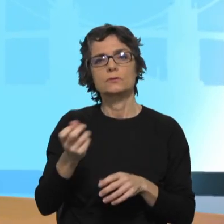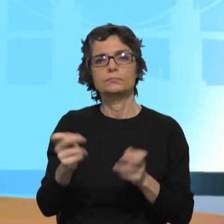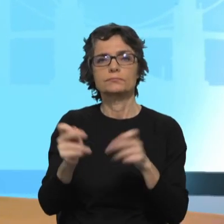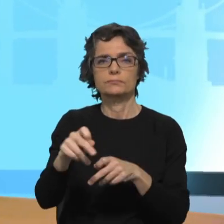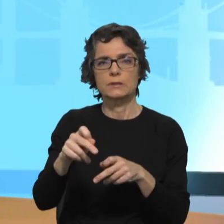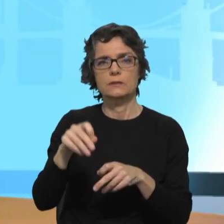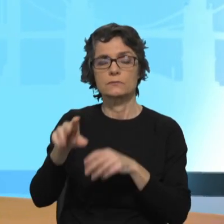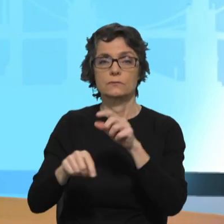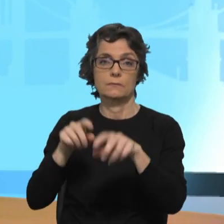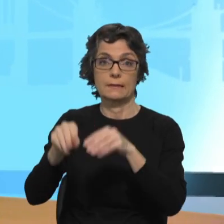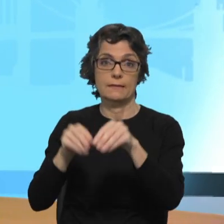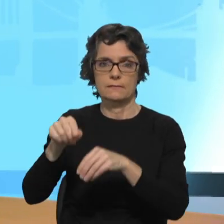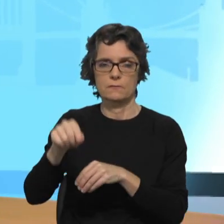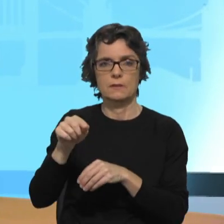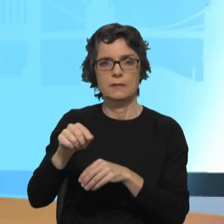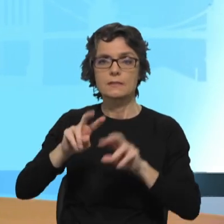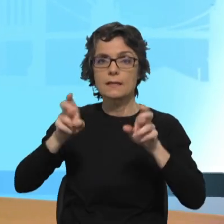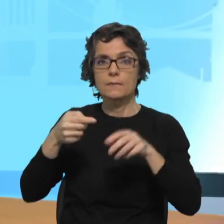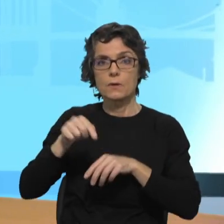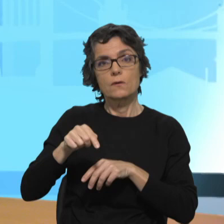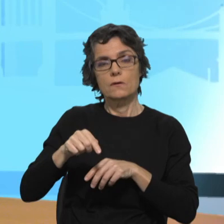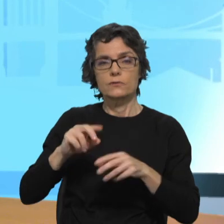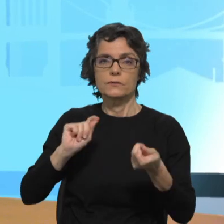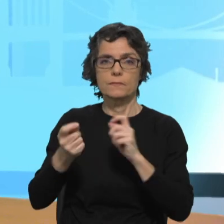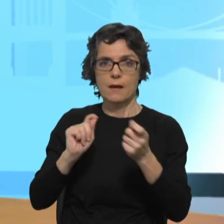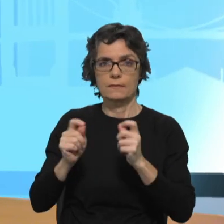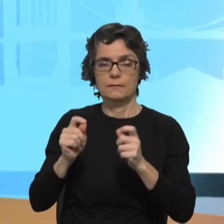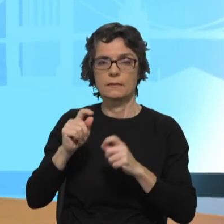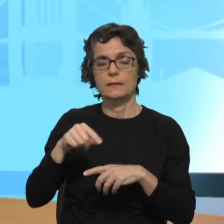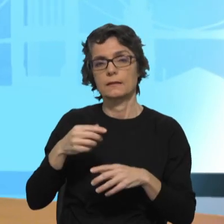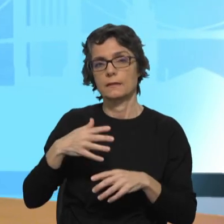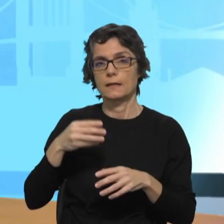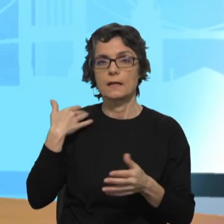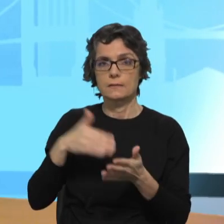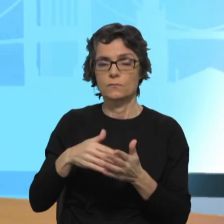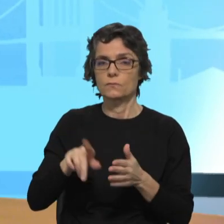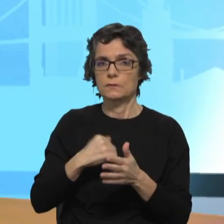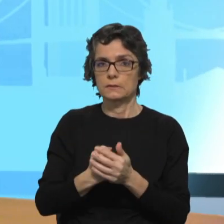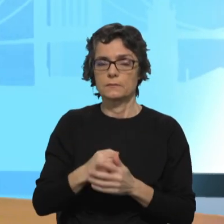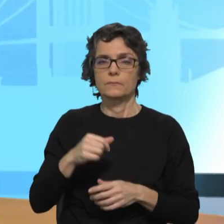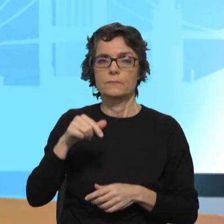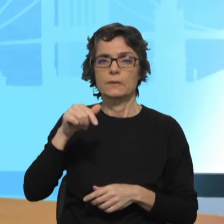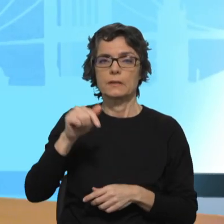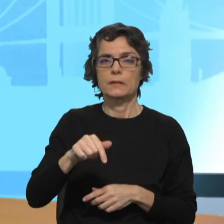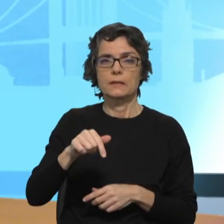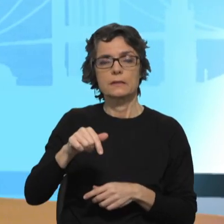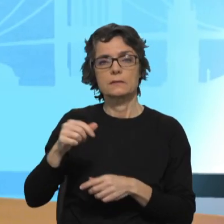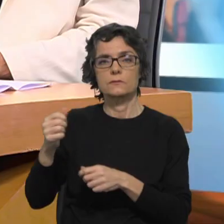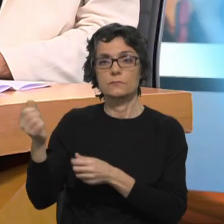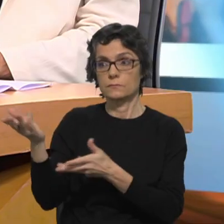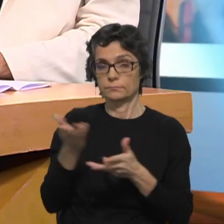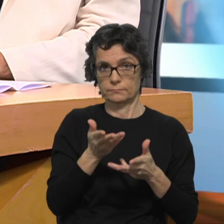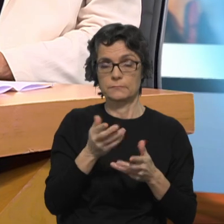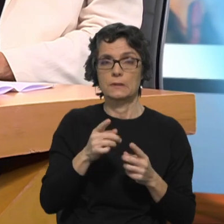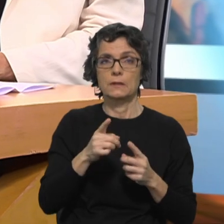estas eleições são tema para debates que aqui promovemos em cada segunda-feira, contando hoje com a presença de Inês Espada